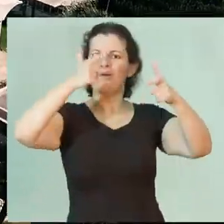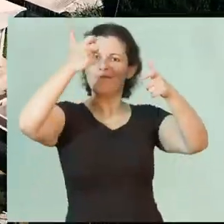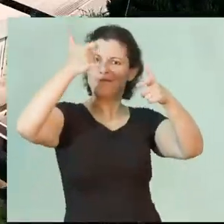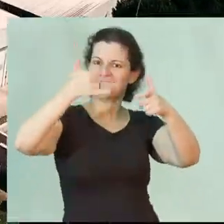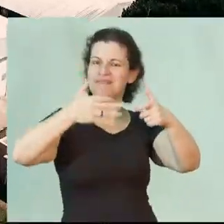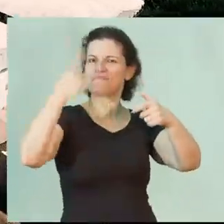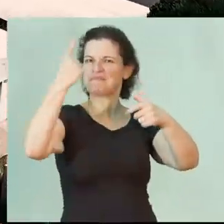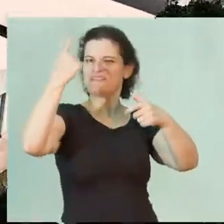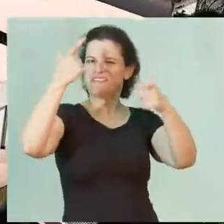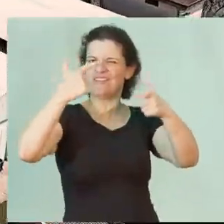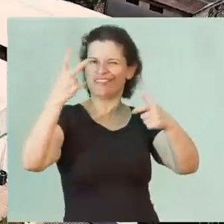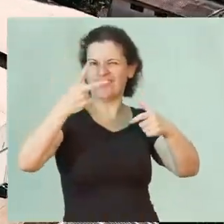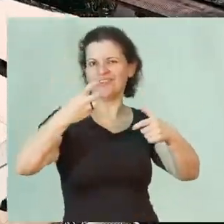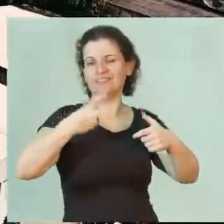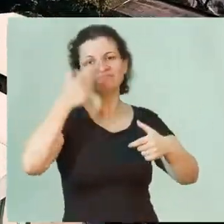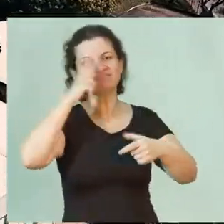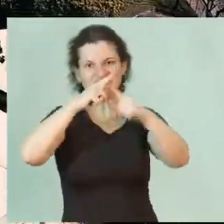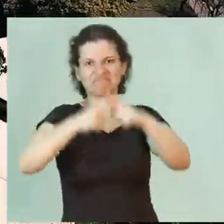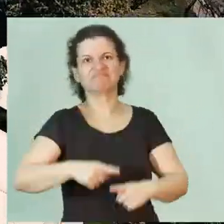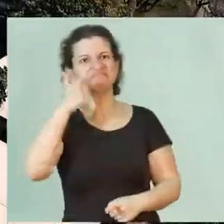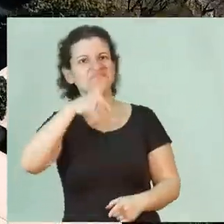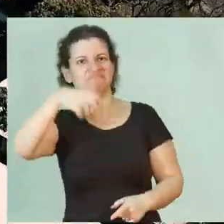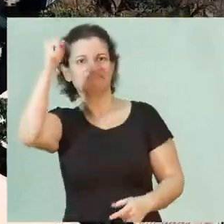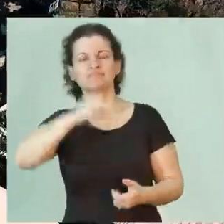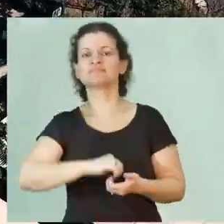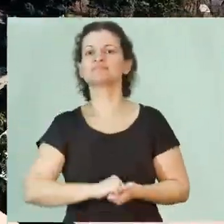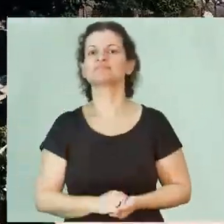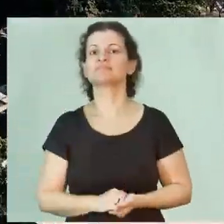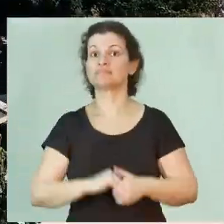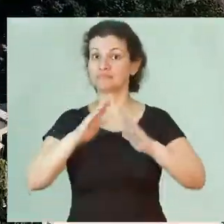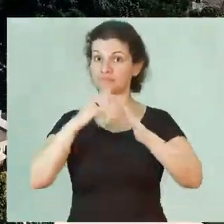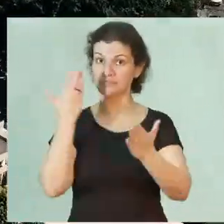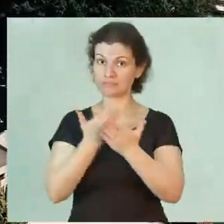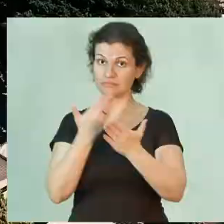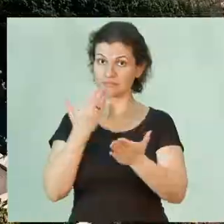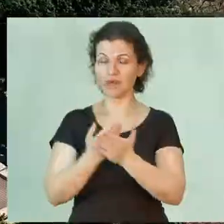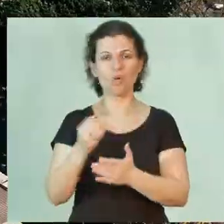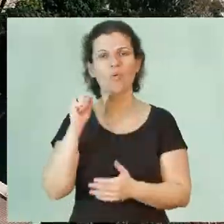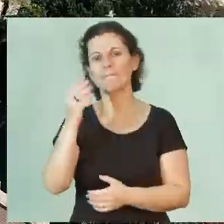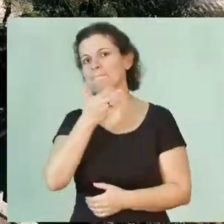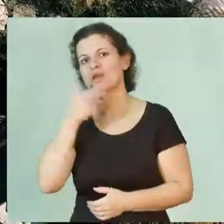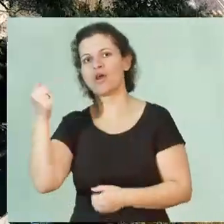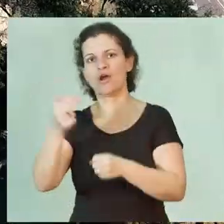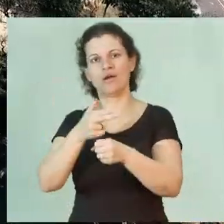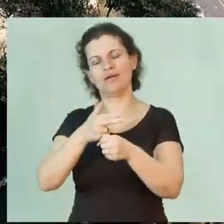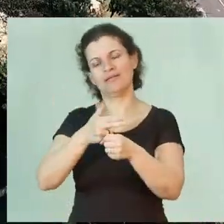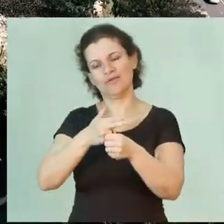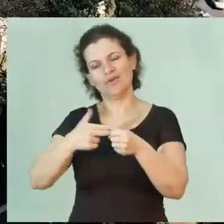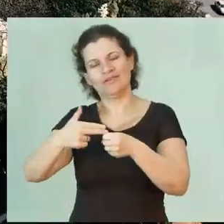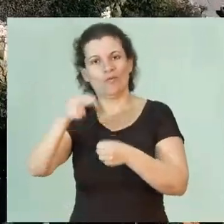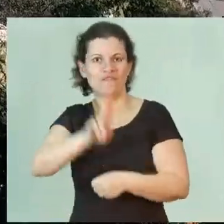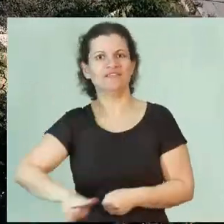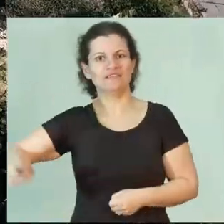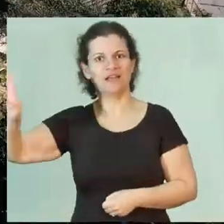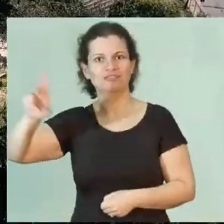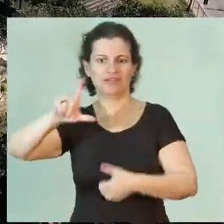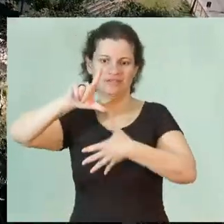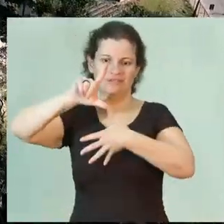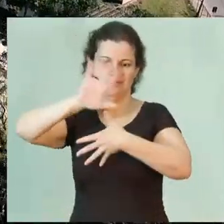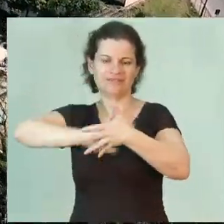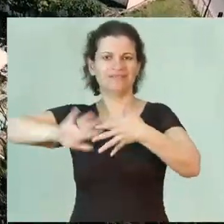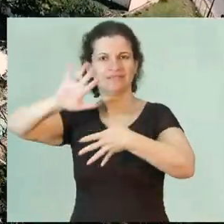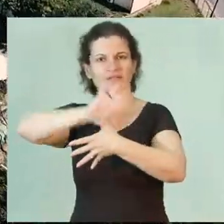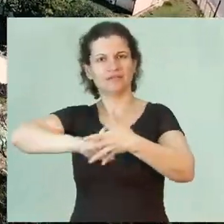nesses campeonatos. Como um colégio de uma das melhores universidades da América Latina, o Cotil